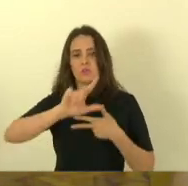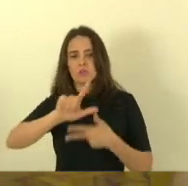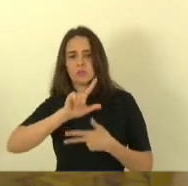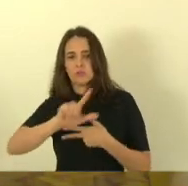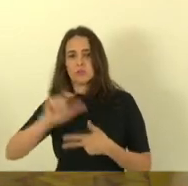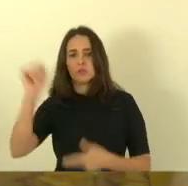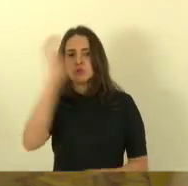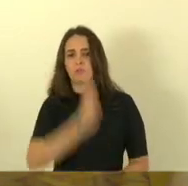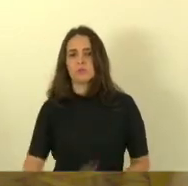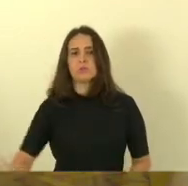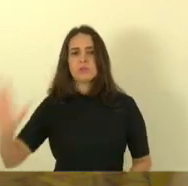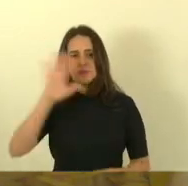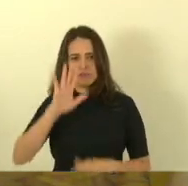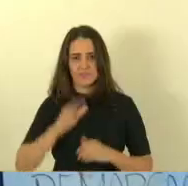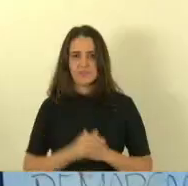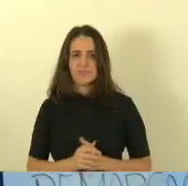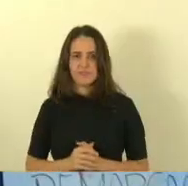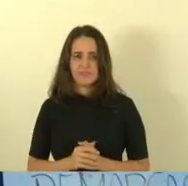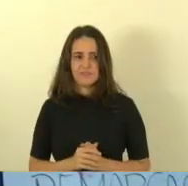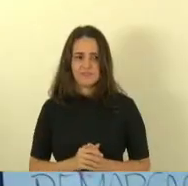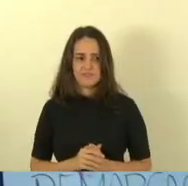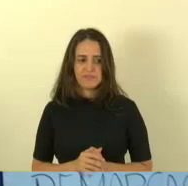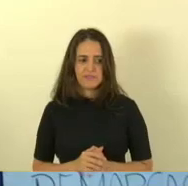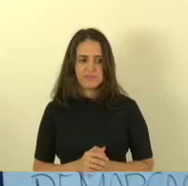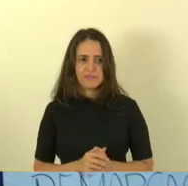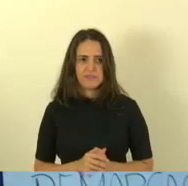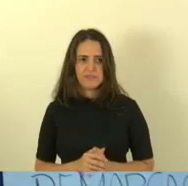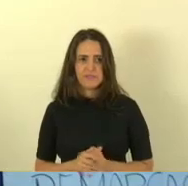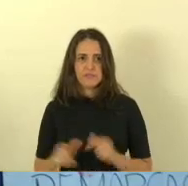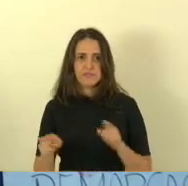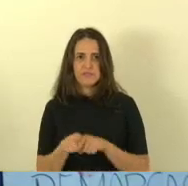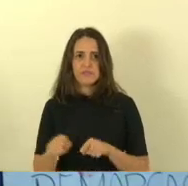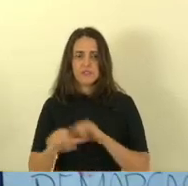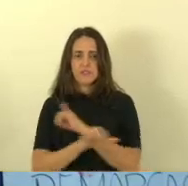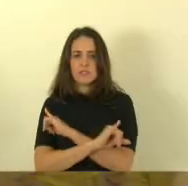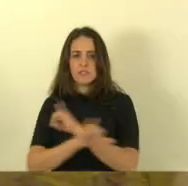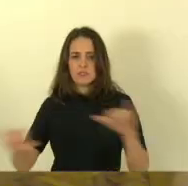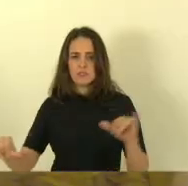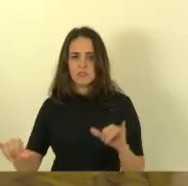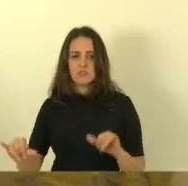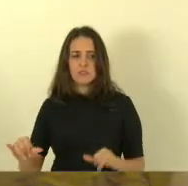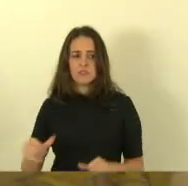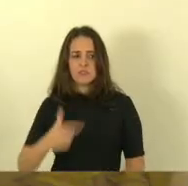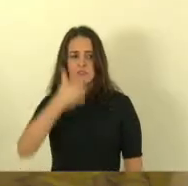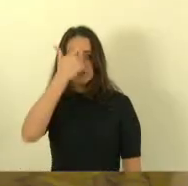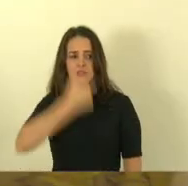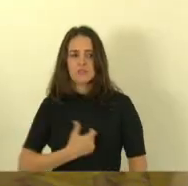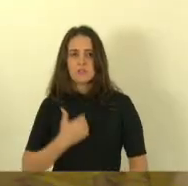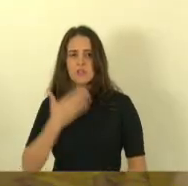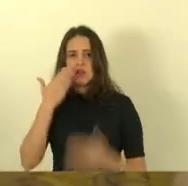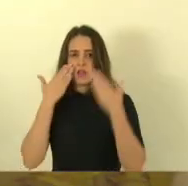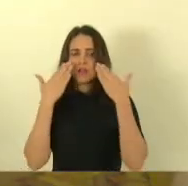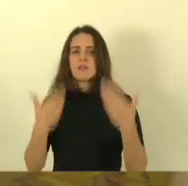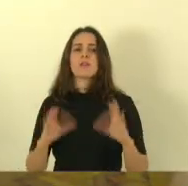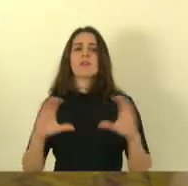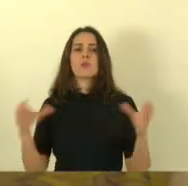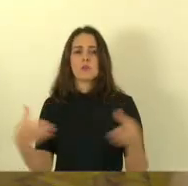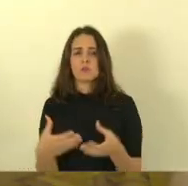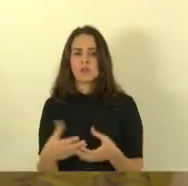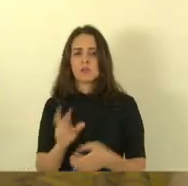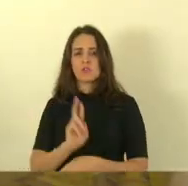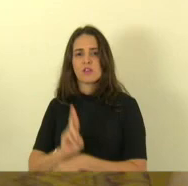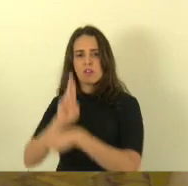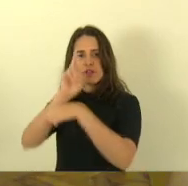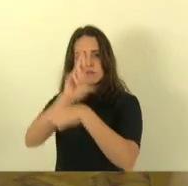poder do Brasil também quero dizer que perante a minha comunidade representando a